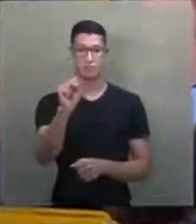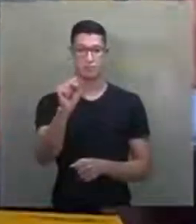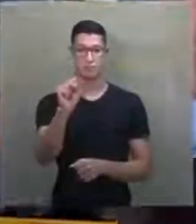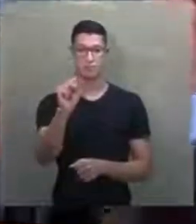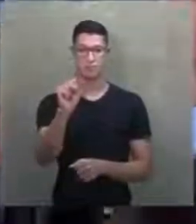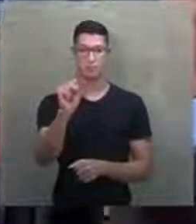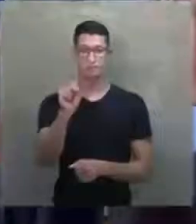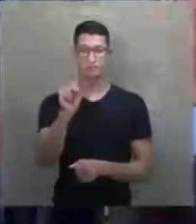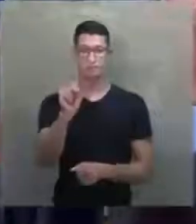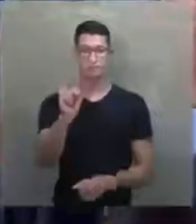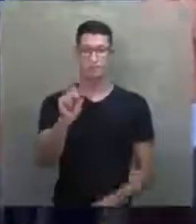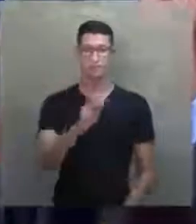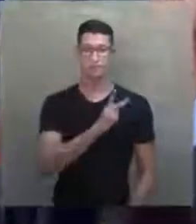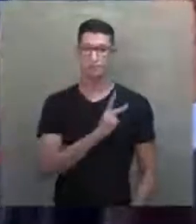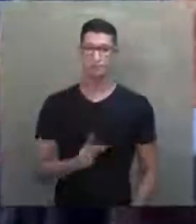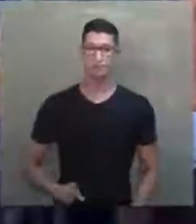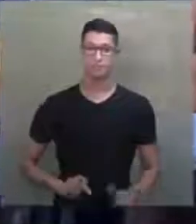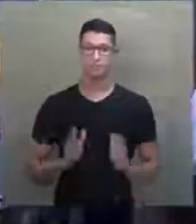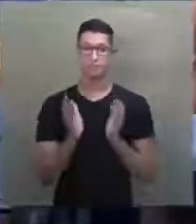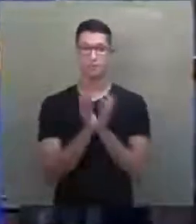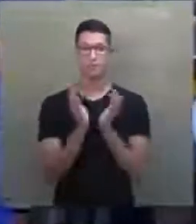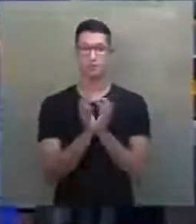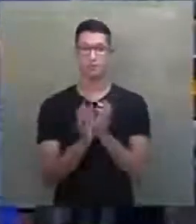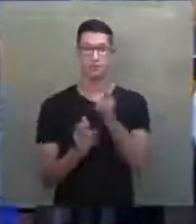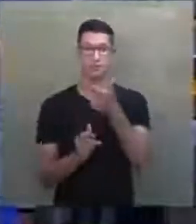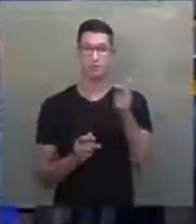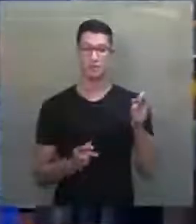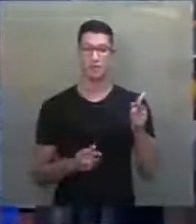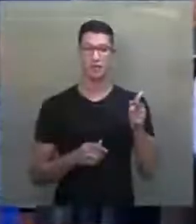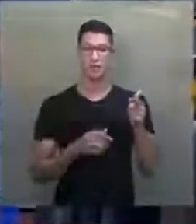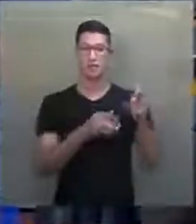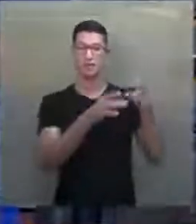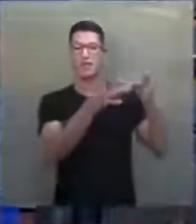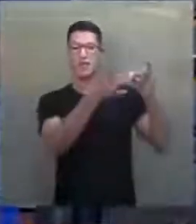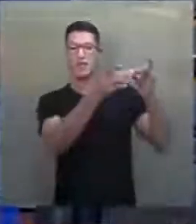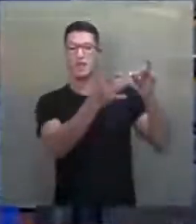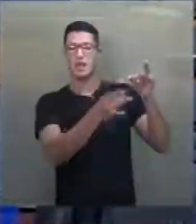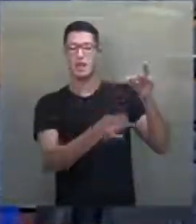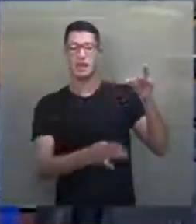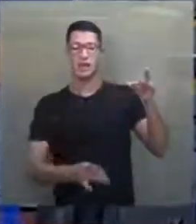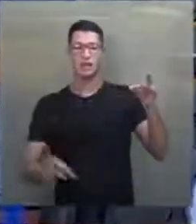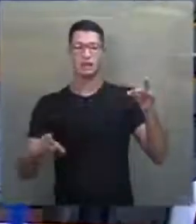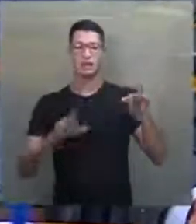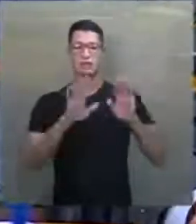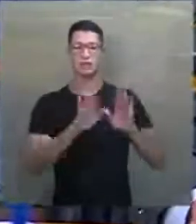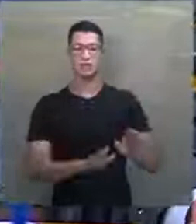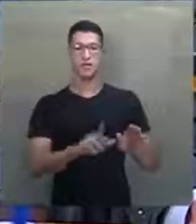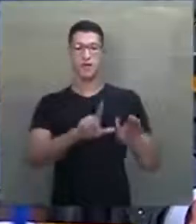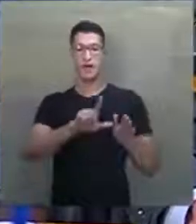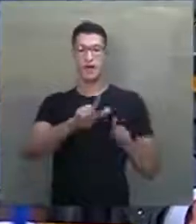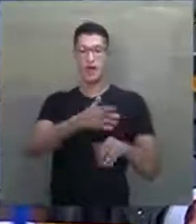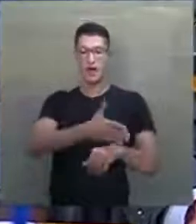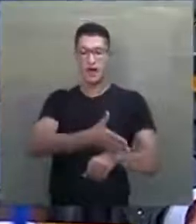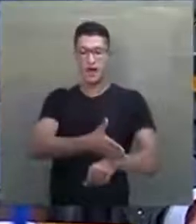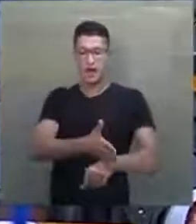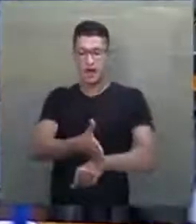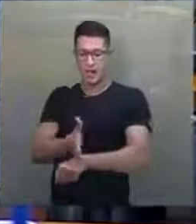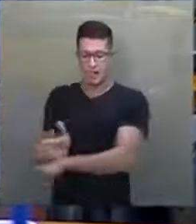O presidente da comissão não tem a discricionariedade de ficar postergando